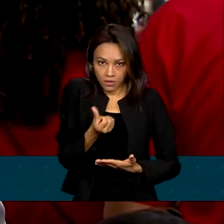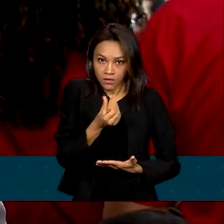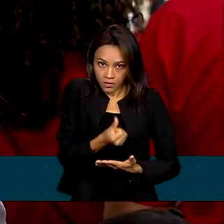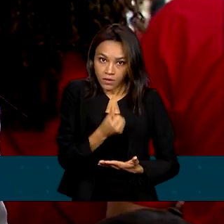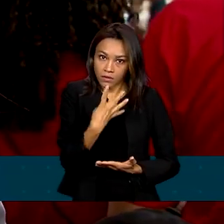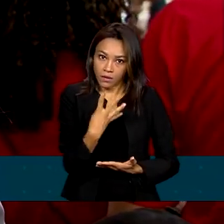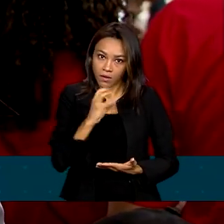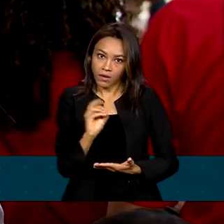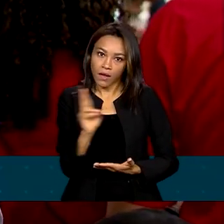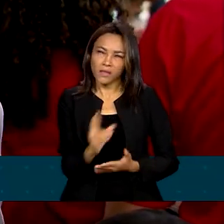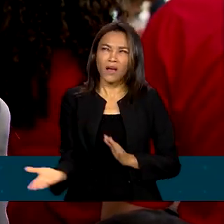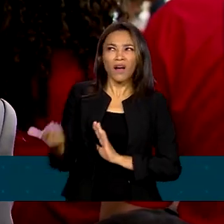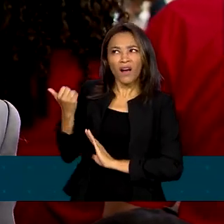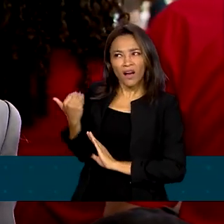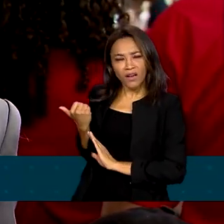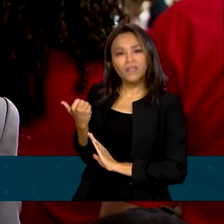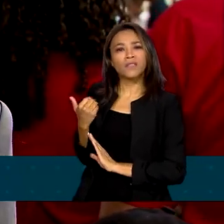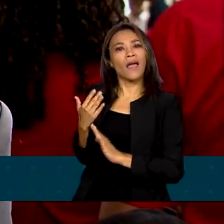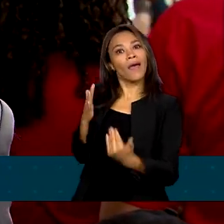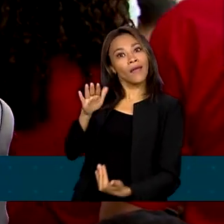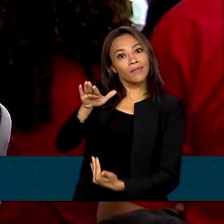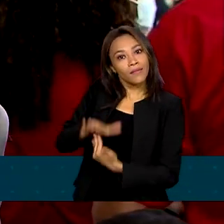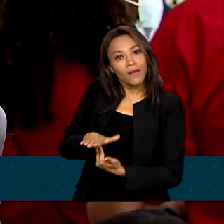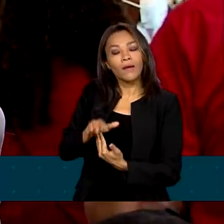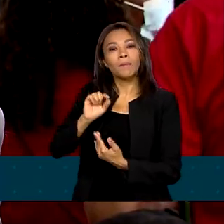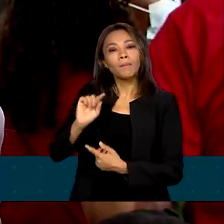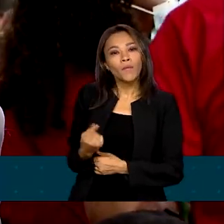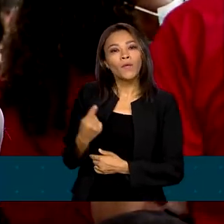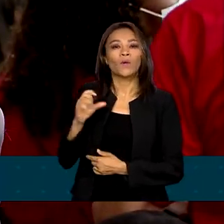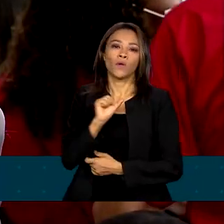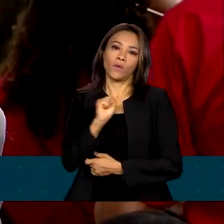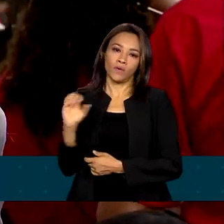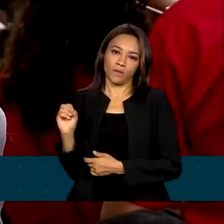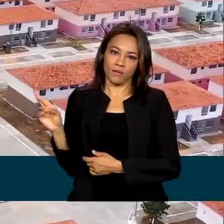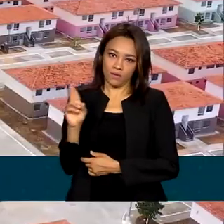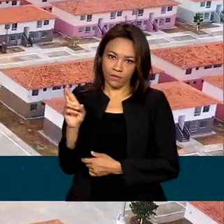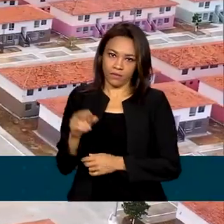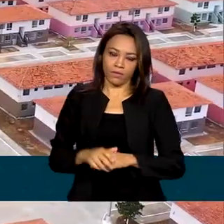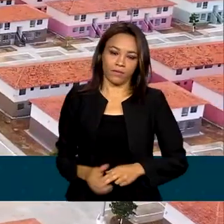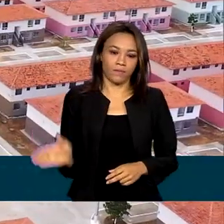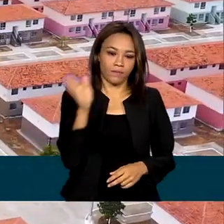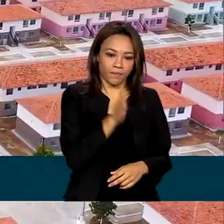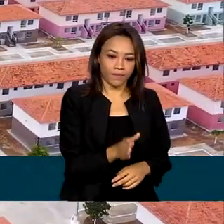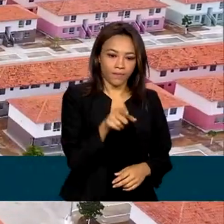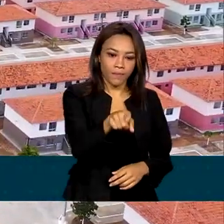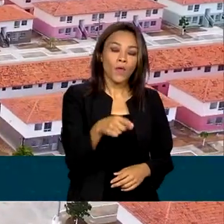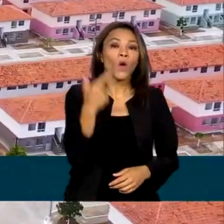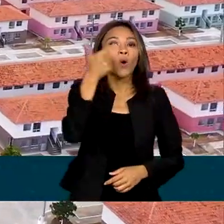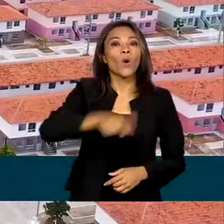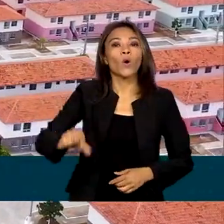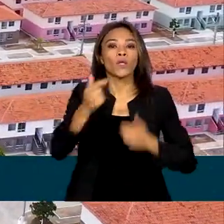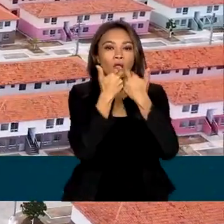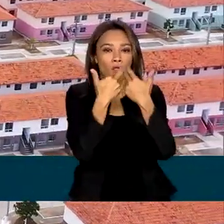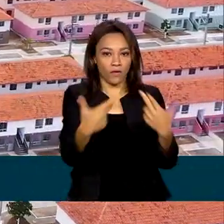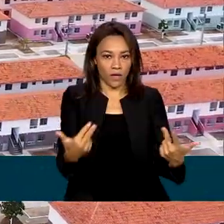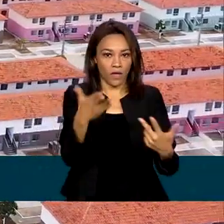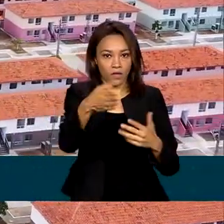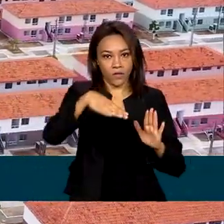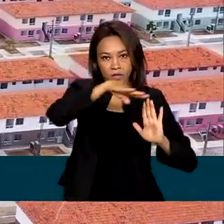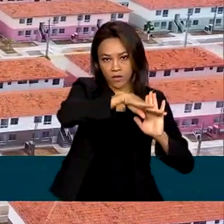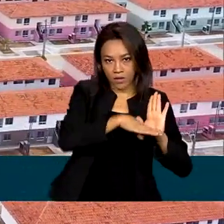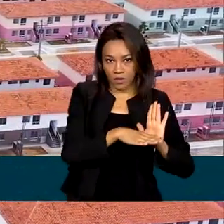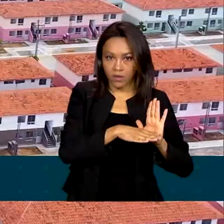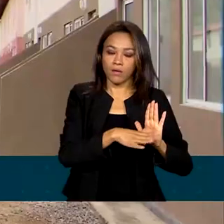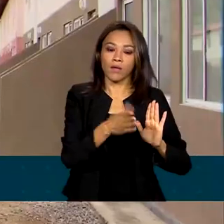Antes, a renda máxima para se inscrever era de R$.800. Outras novidades do novo Minha Casa Minha Vida